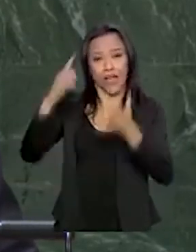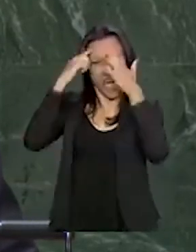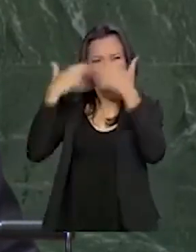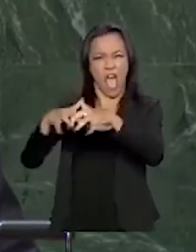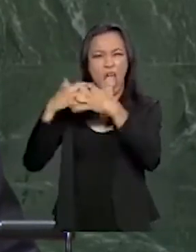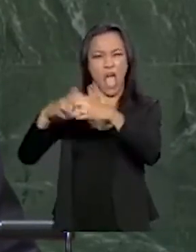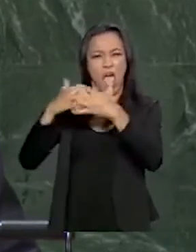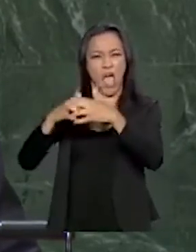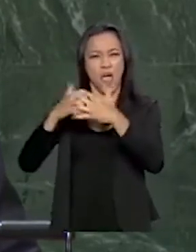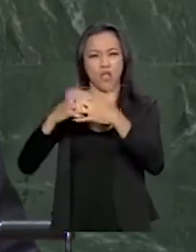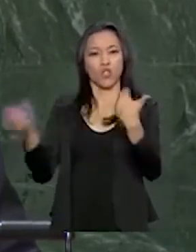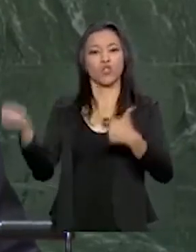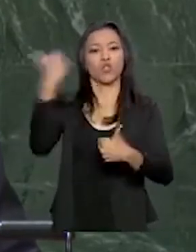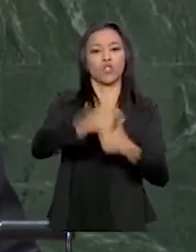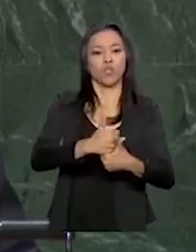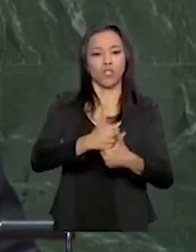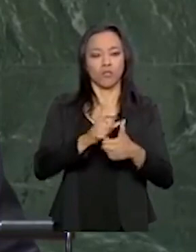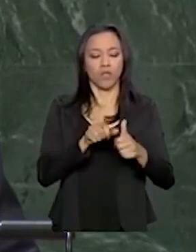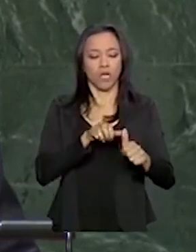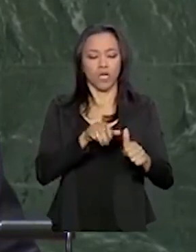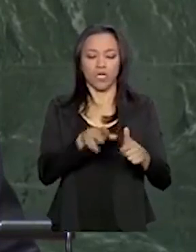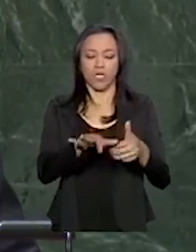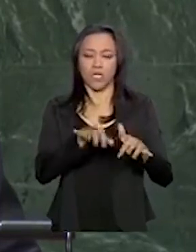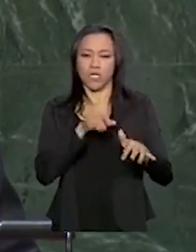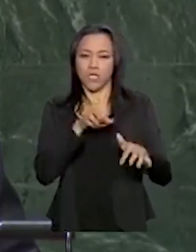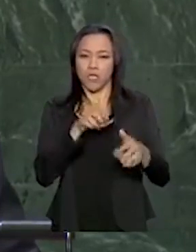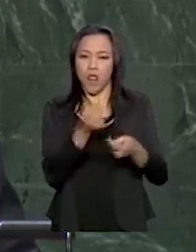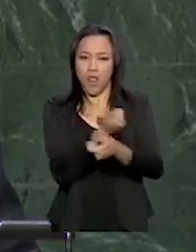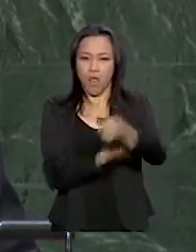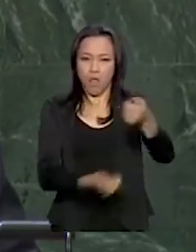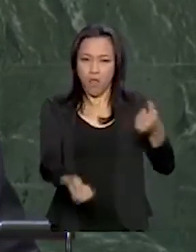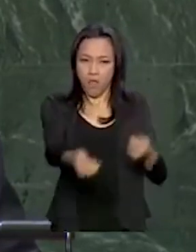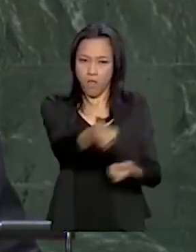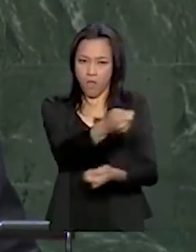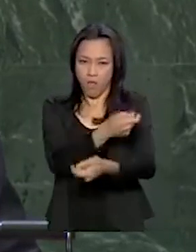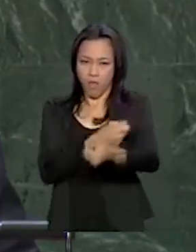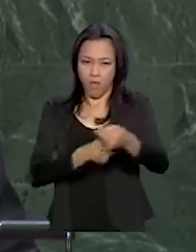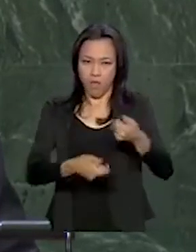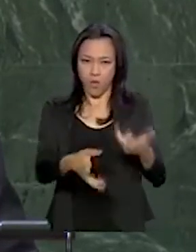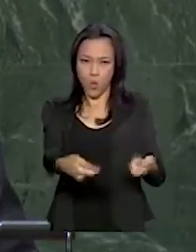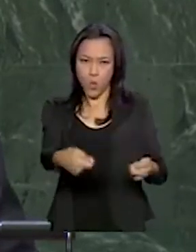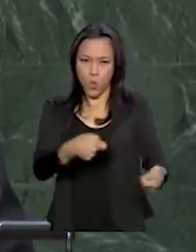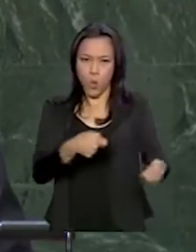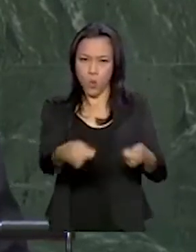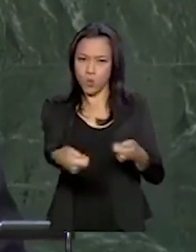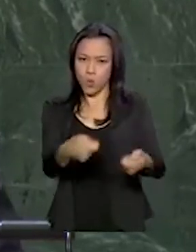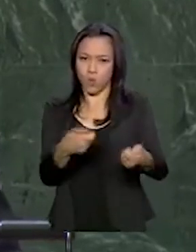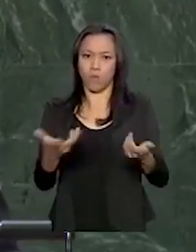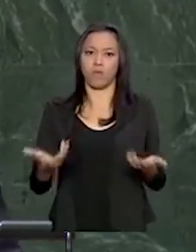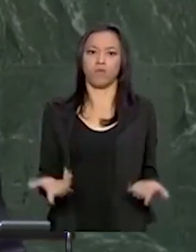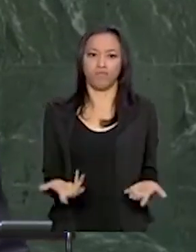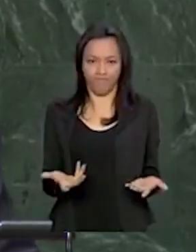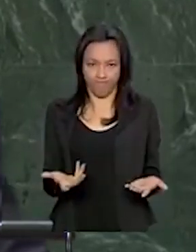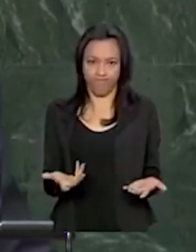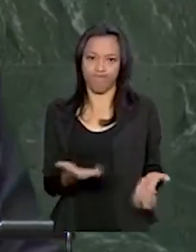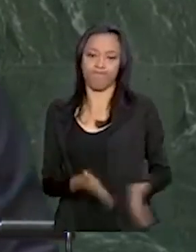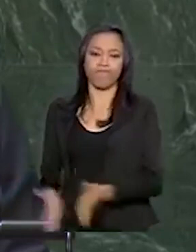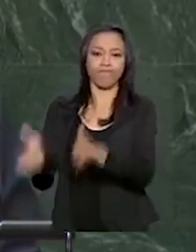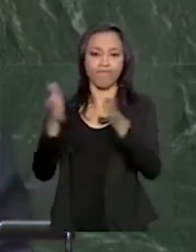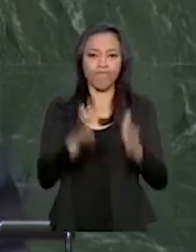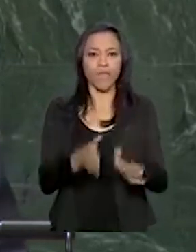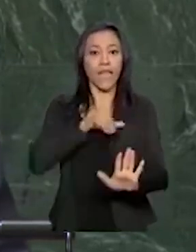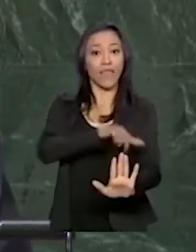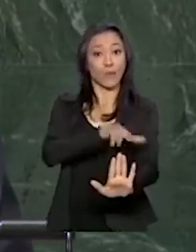-la pela manipulação, pela repetição de clichês e pelas palavras de ordem. A